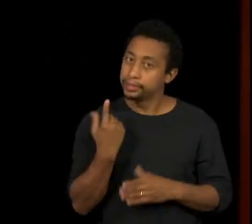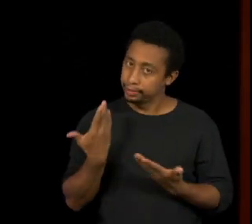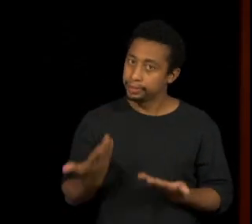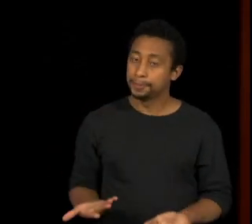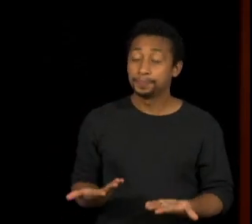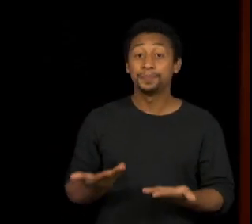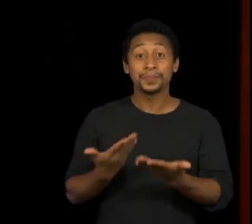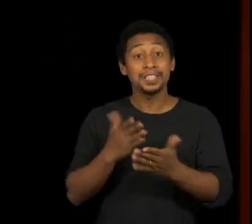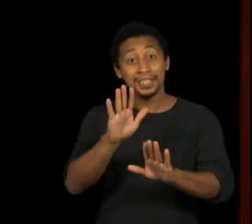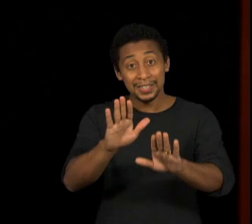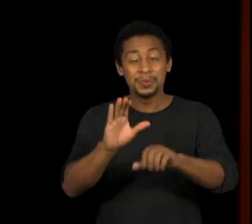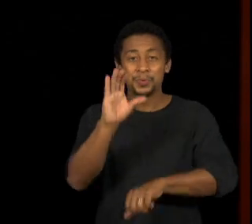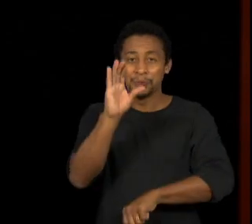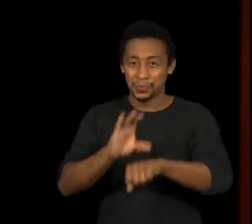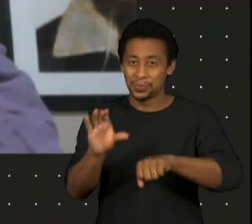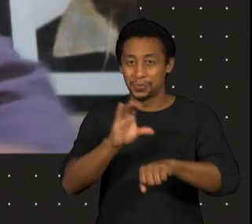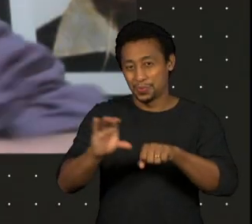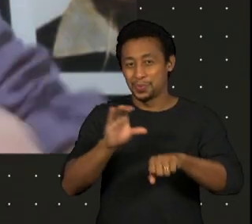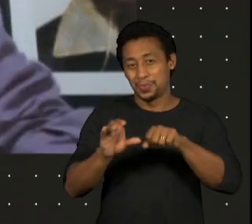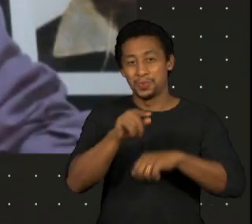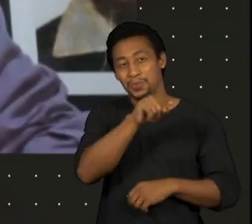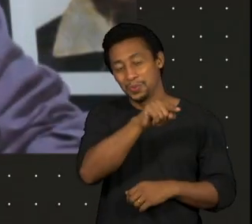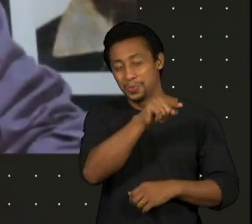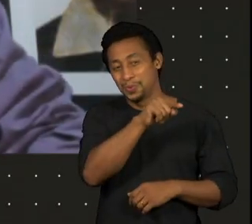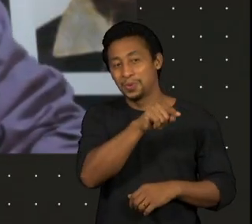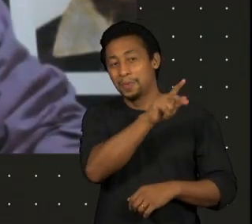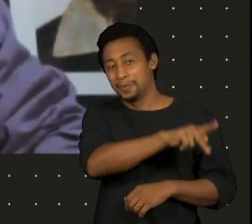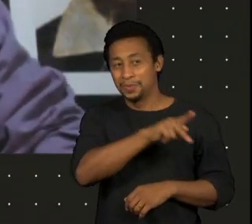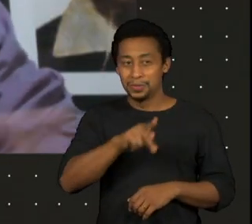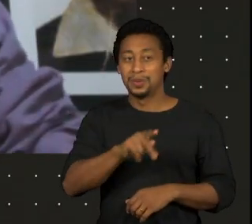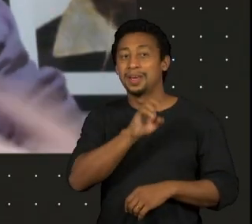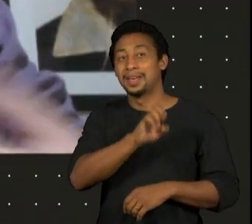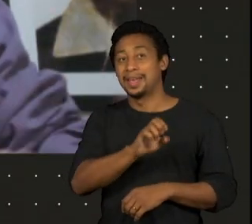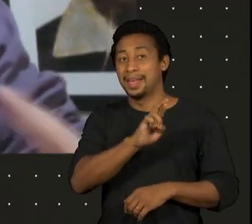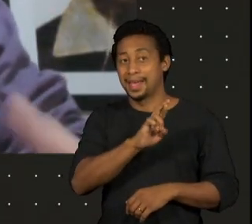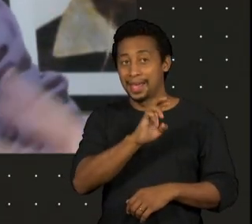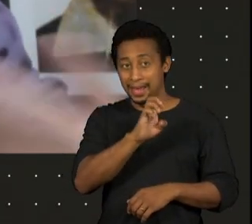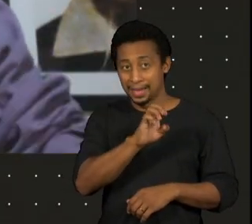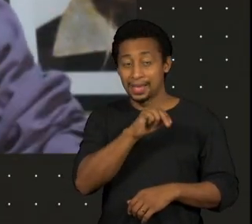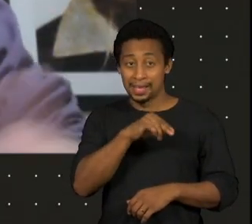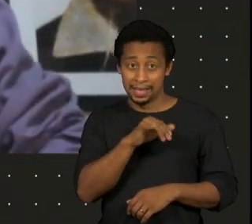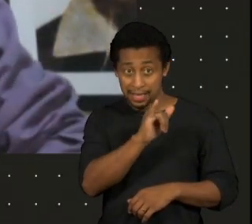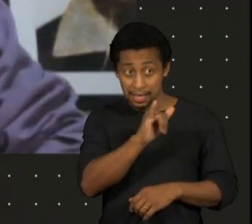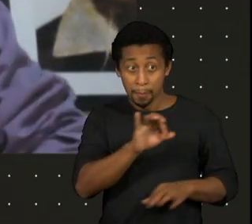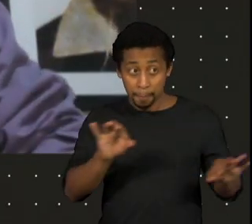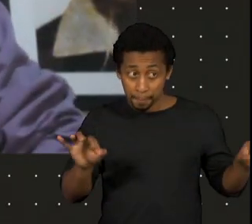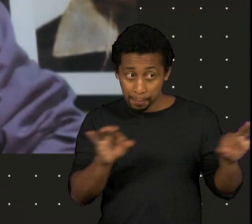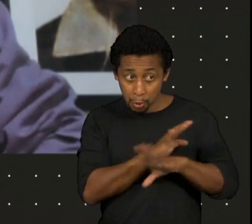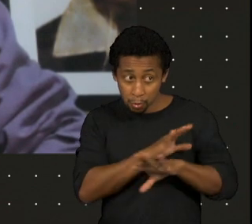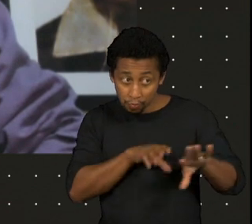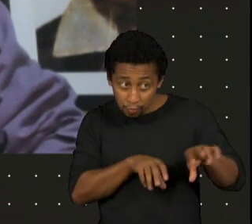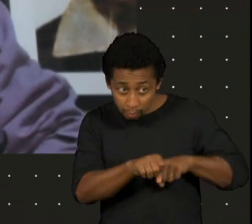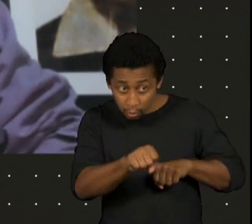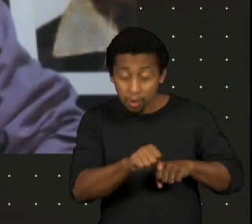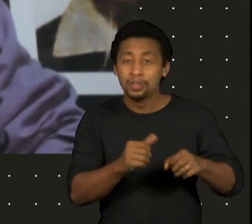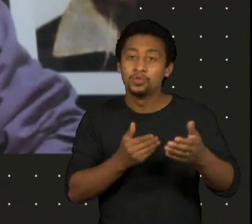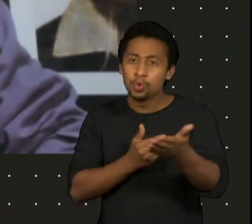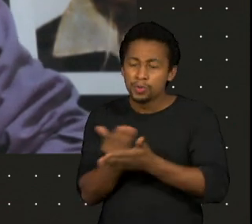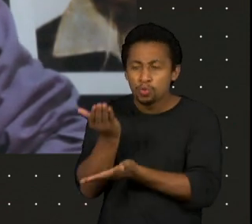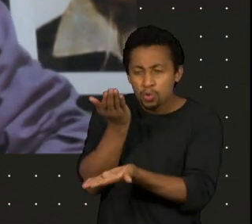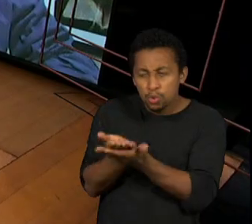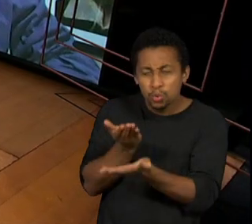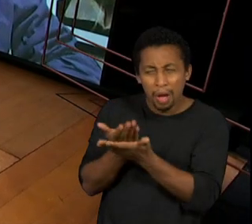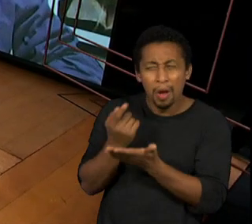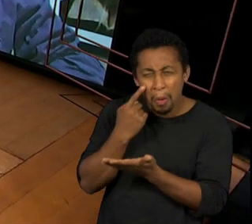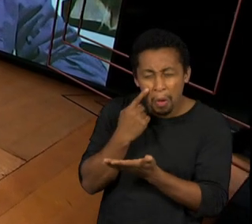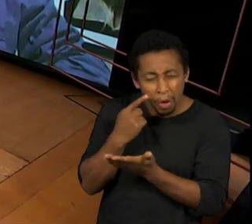com a Cecília e com a Eleni, a gente pediu para o Boal pesquisar essa ideia, porque uma vez ele, num jantar, ele tinha comentado isso com a gente. Falou, a gente não quer sair do